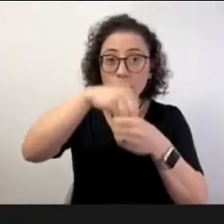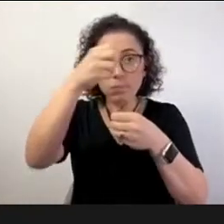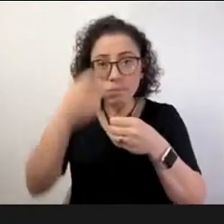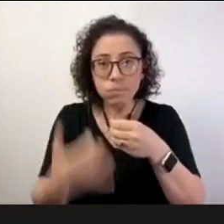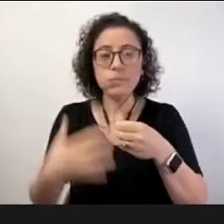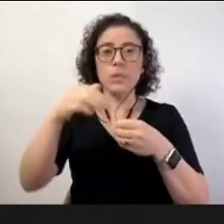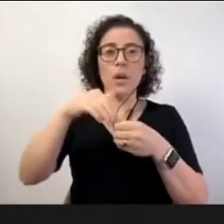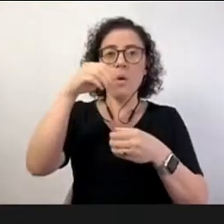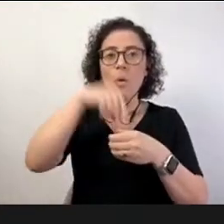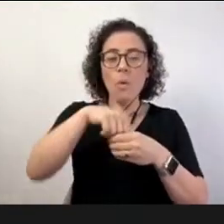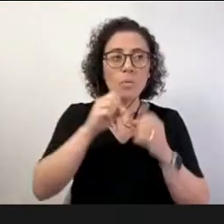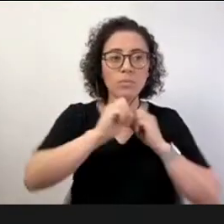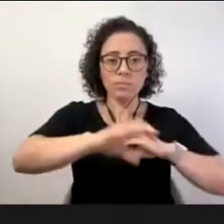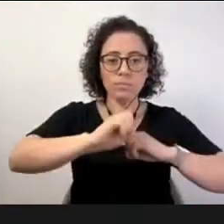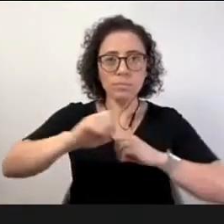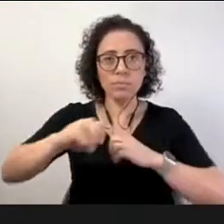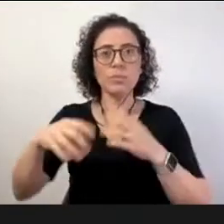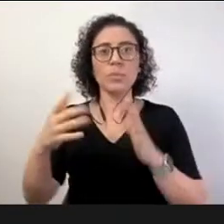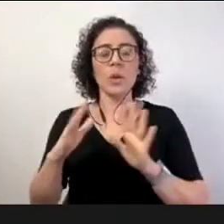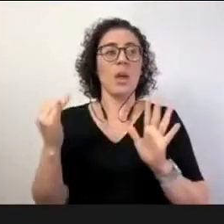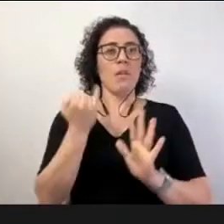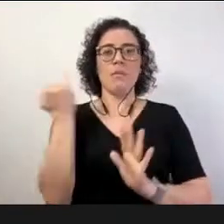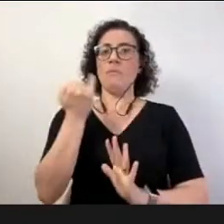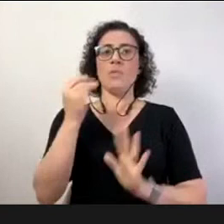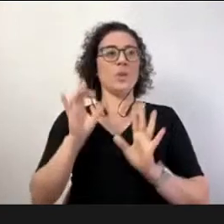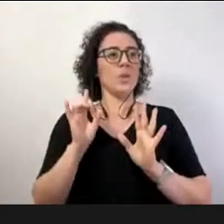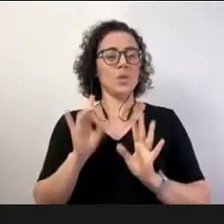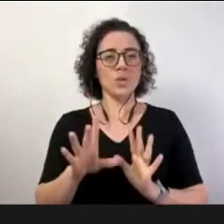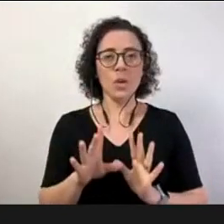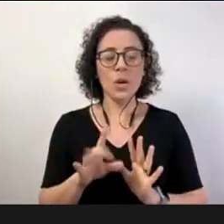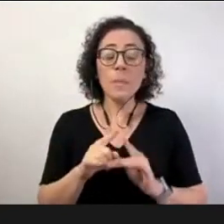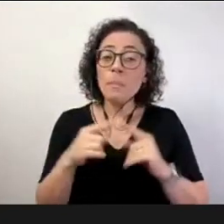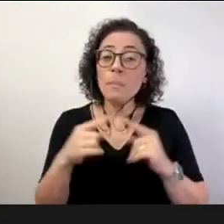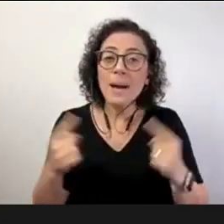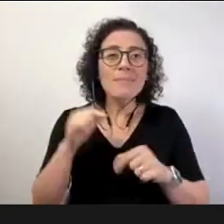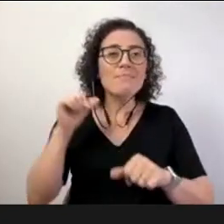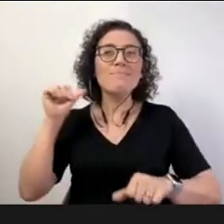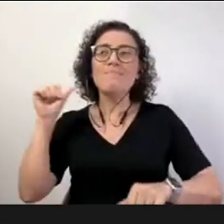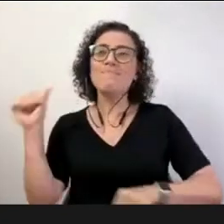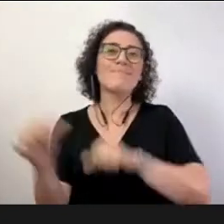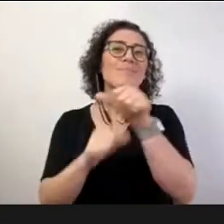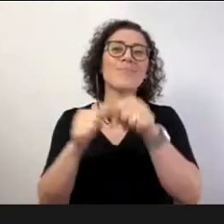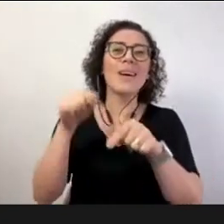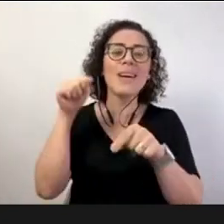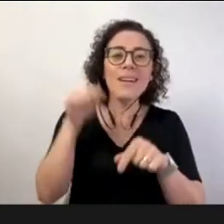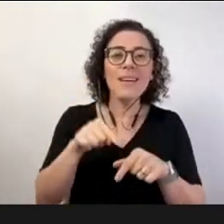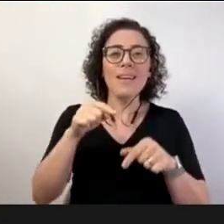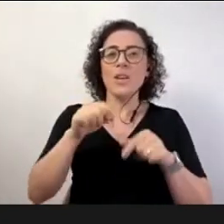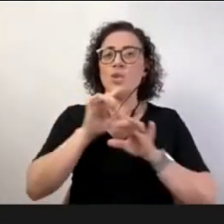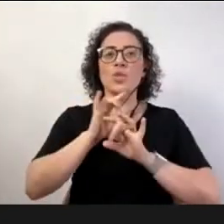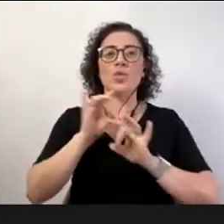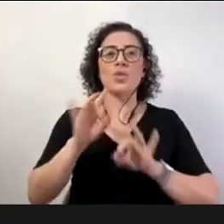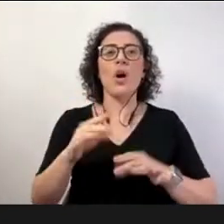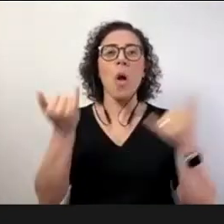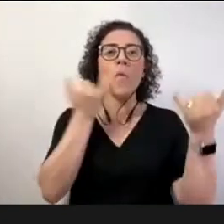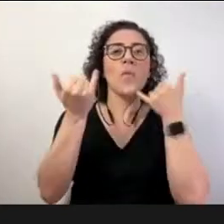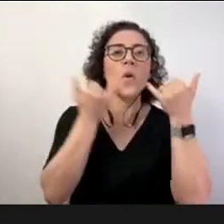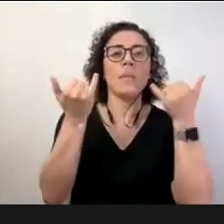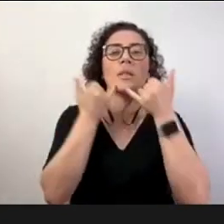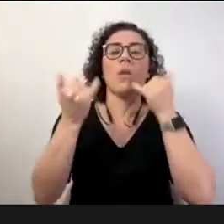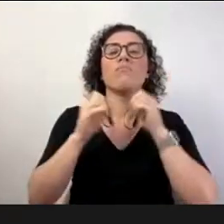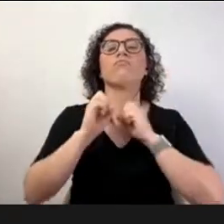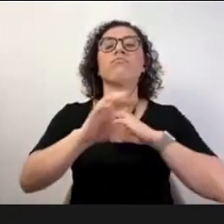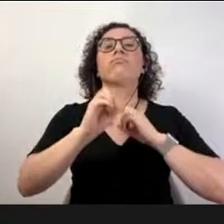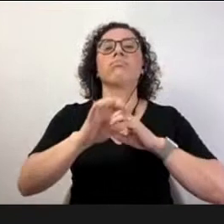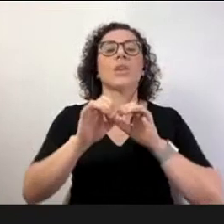este paradigma da informação foi dramaticamente ultrapassado nos últimos anos e sobretudo por causa das